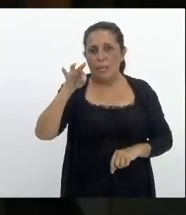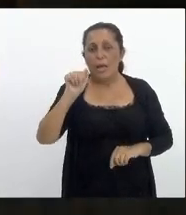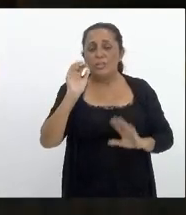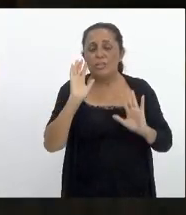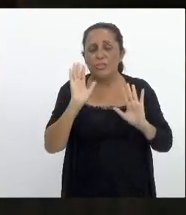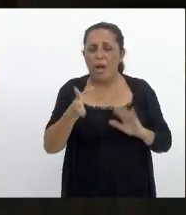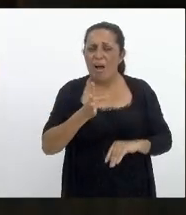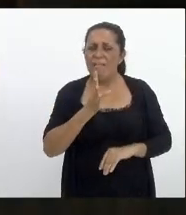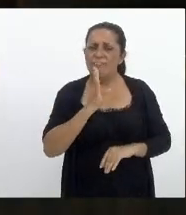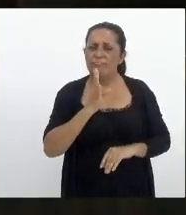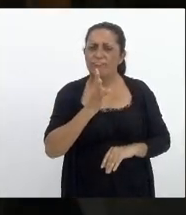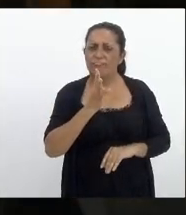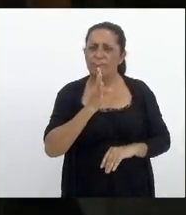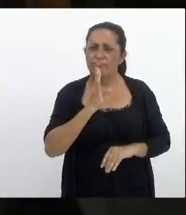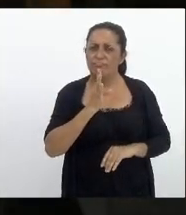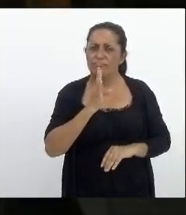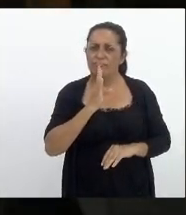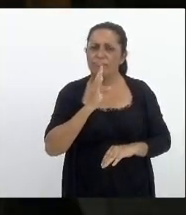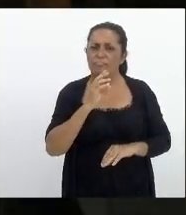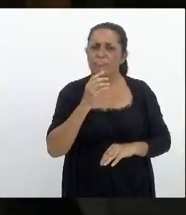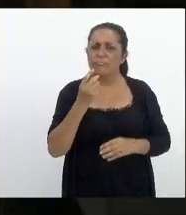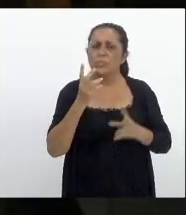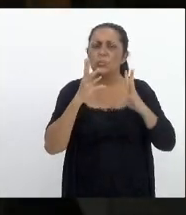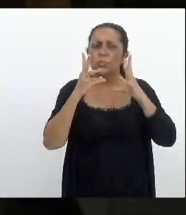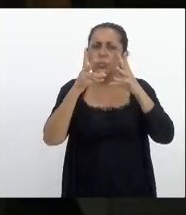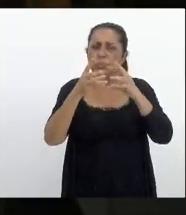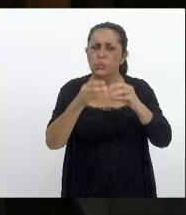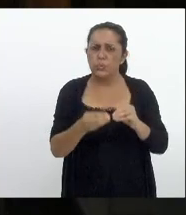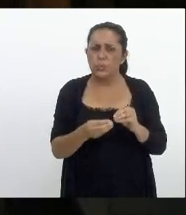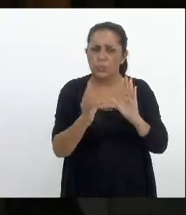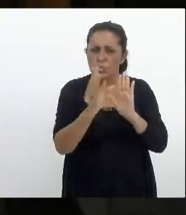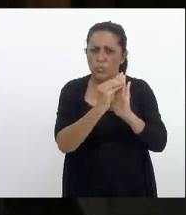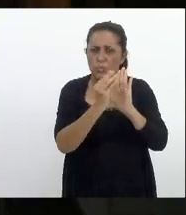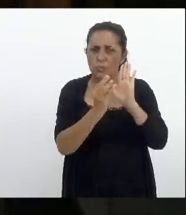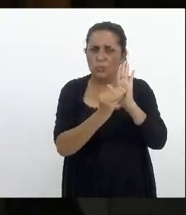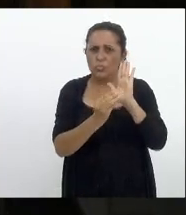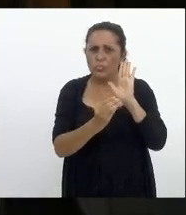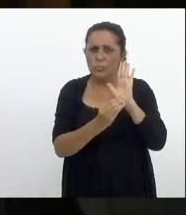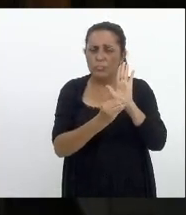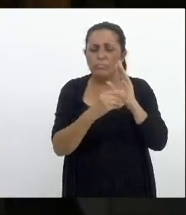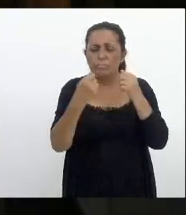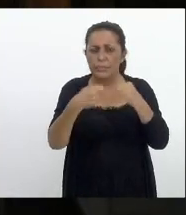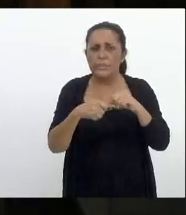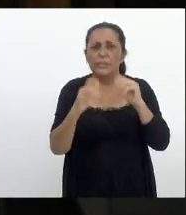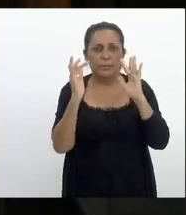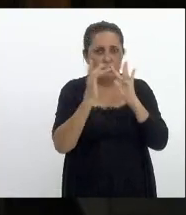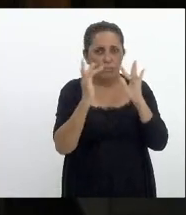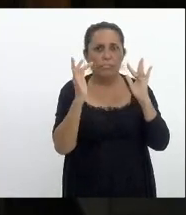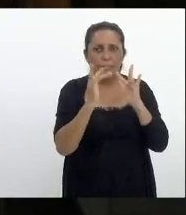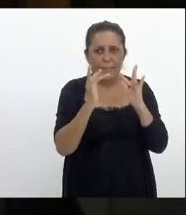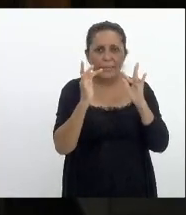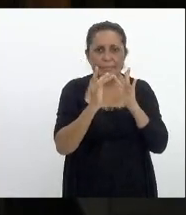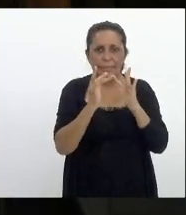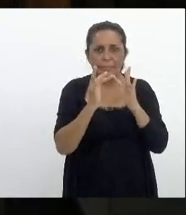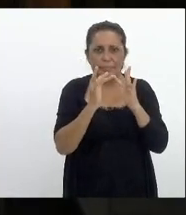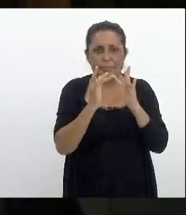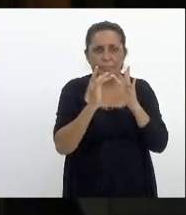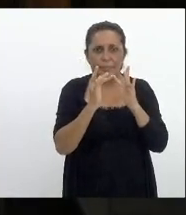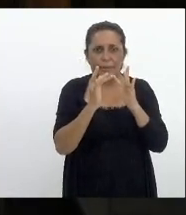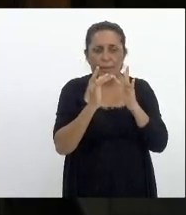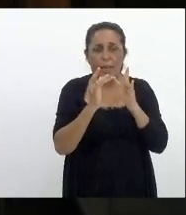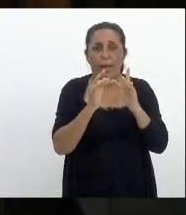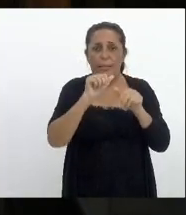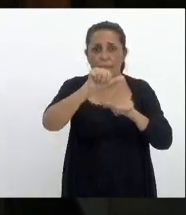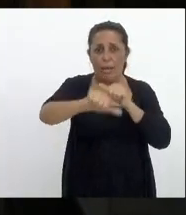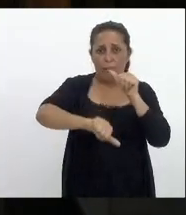matéria desejável que pudesse ter um pacto que esta reforma